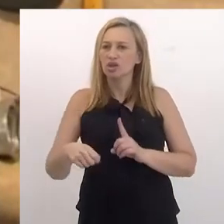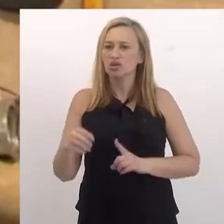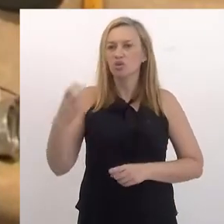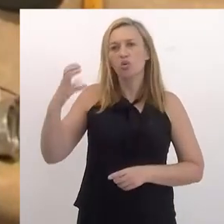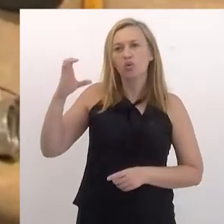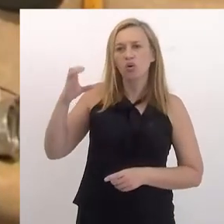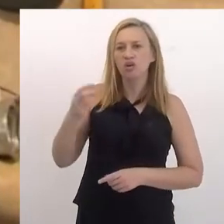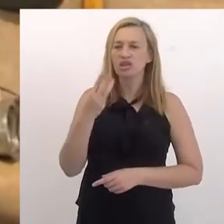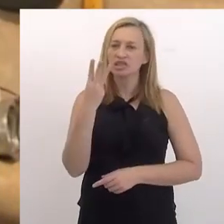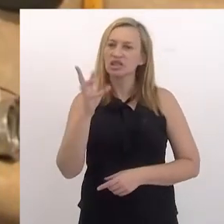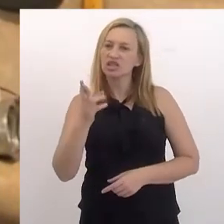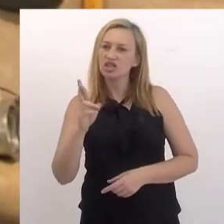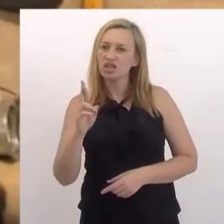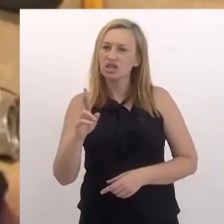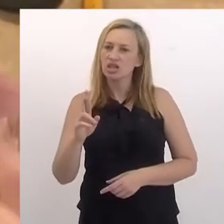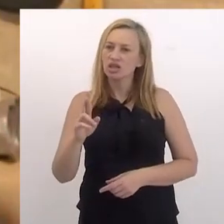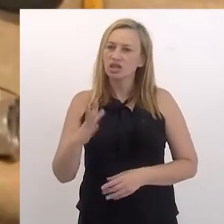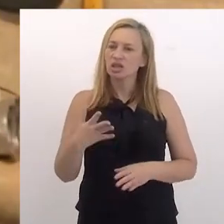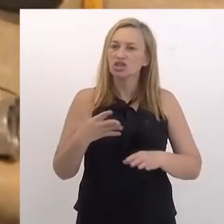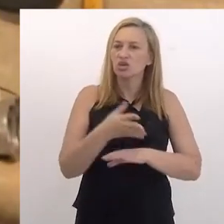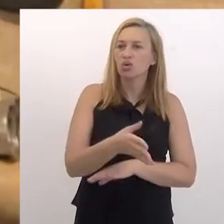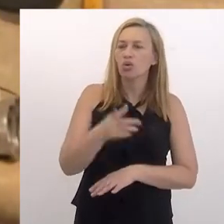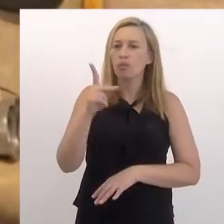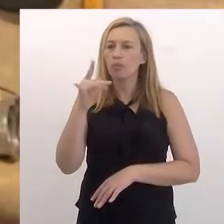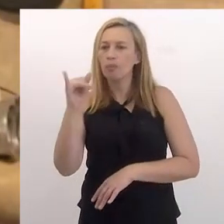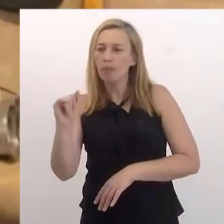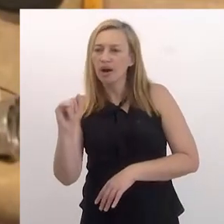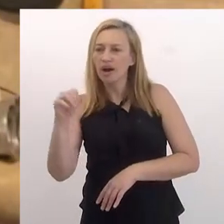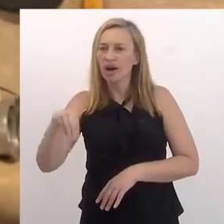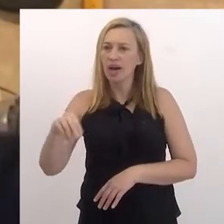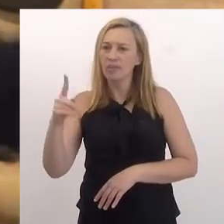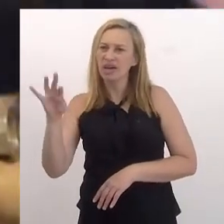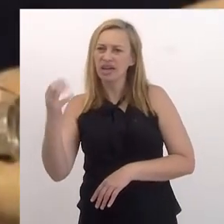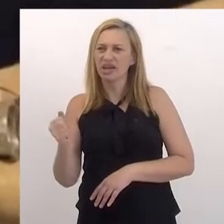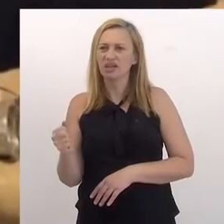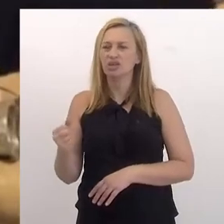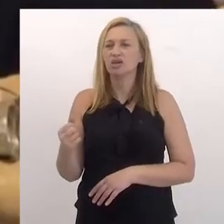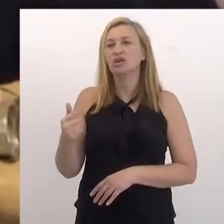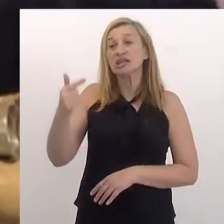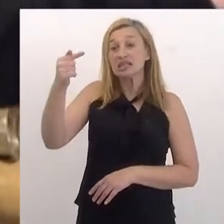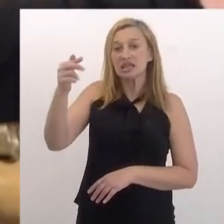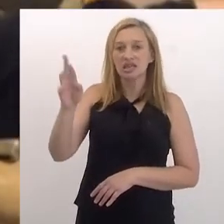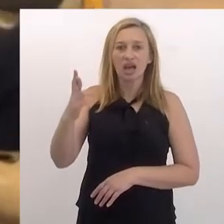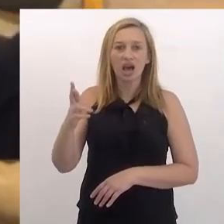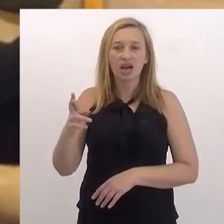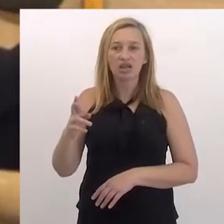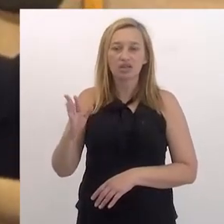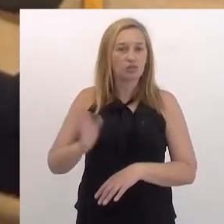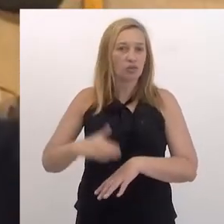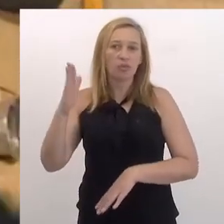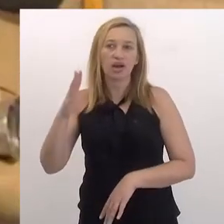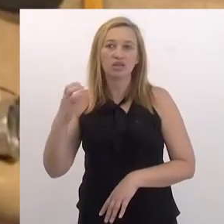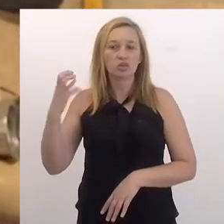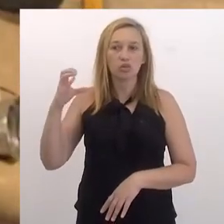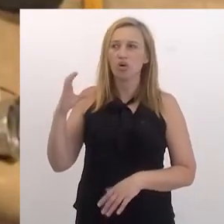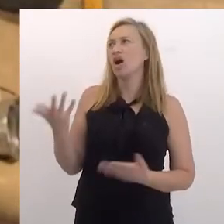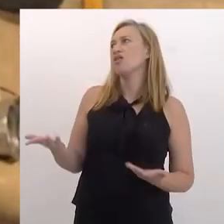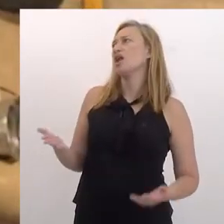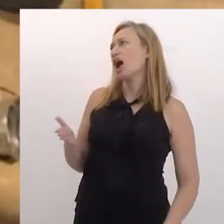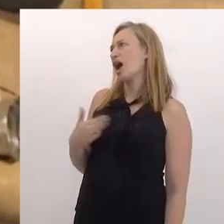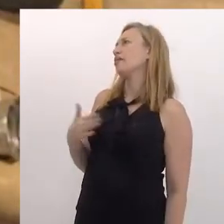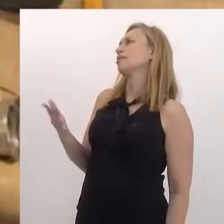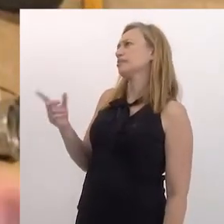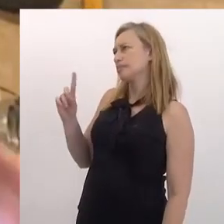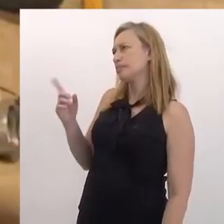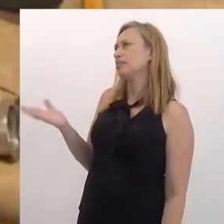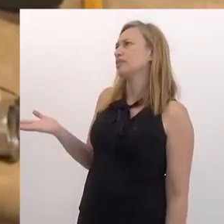dois meses o coco estava a três reais. Apareceu o pano americano, o coco tinha ido para sete reais. falei, amigo, pô, não dá, sim.